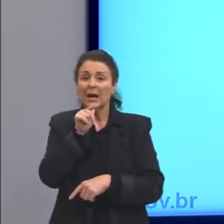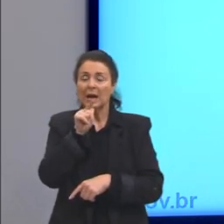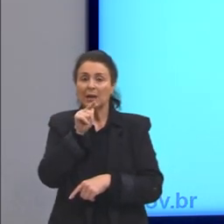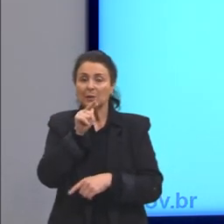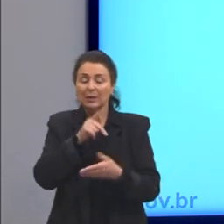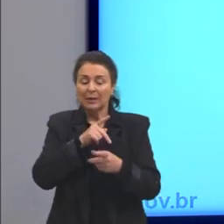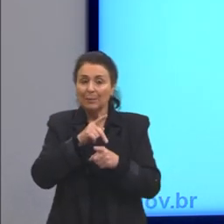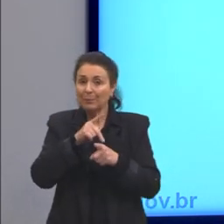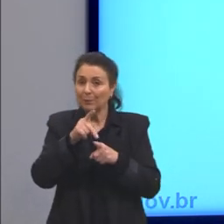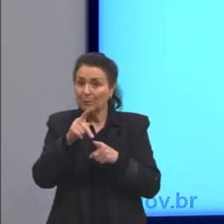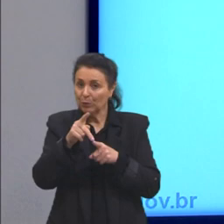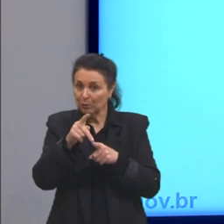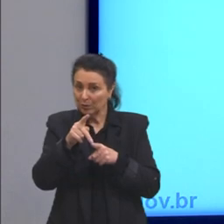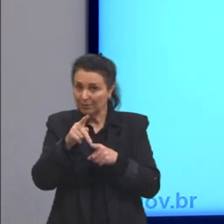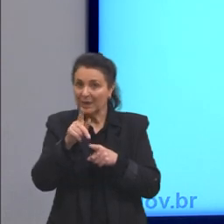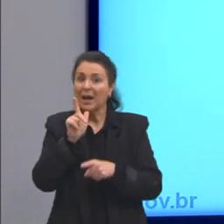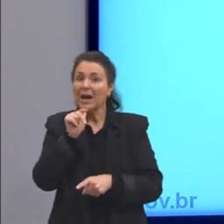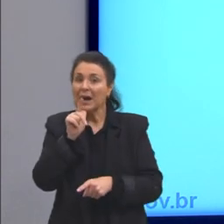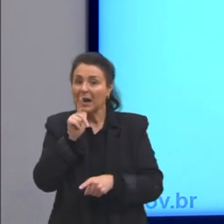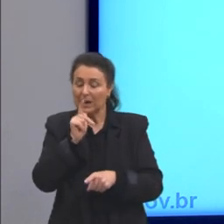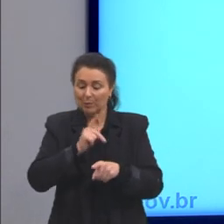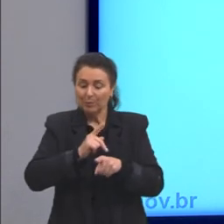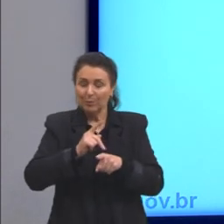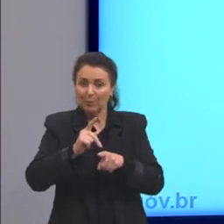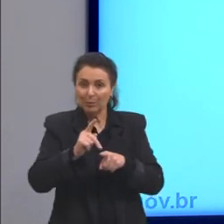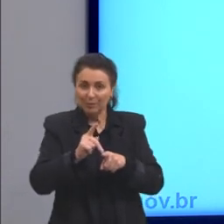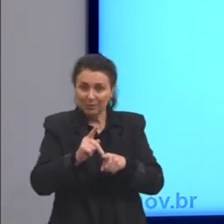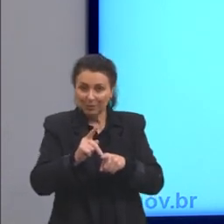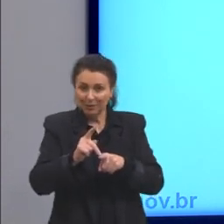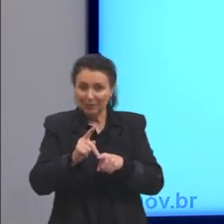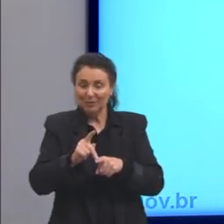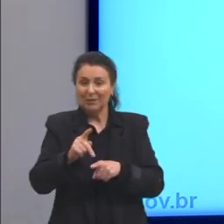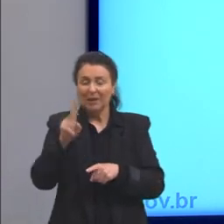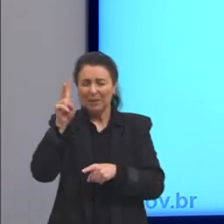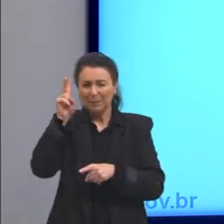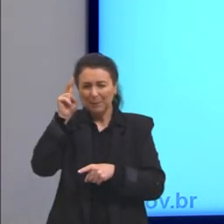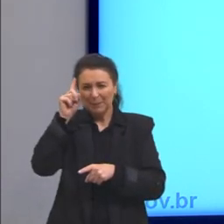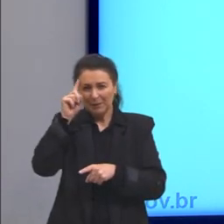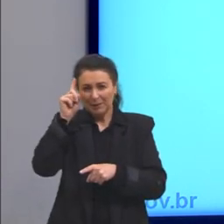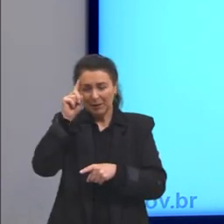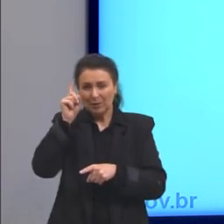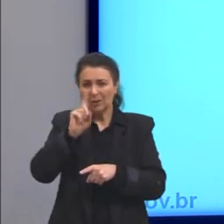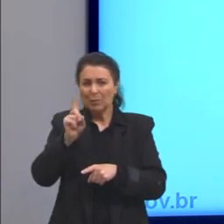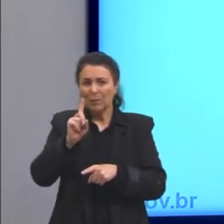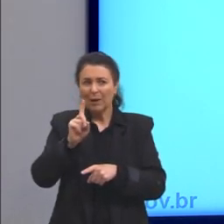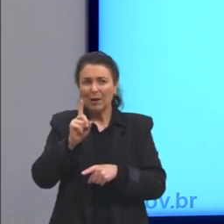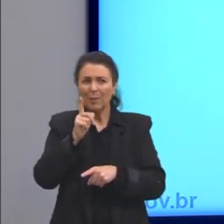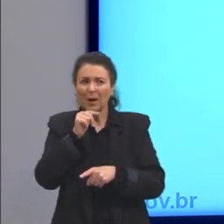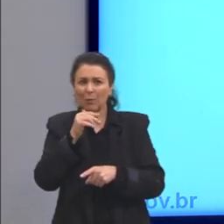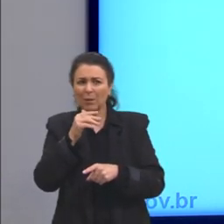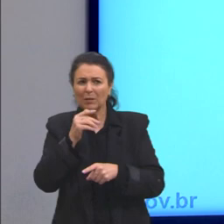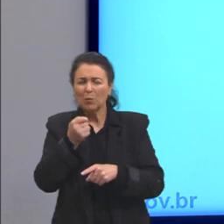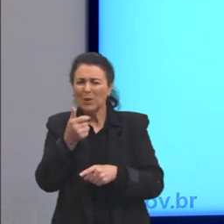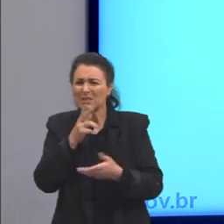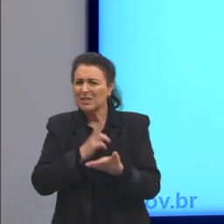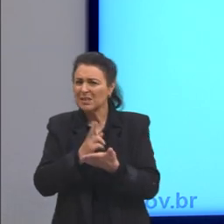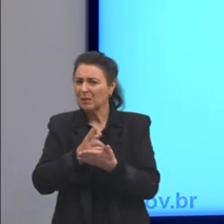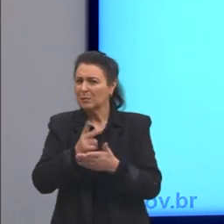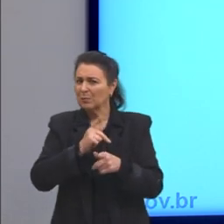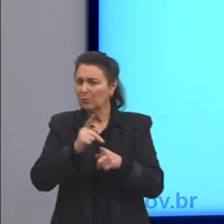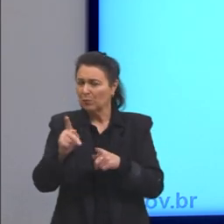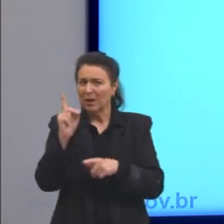puro, puro, quando a gente fala em água, geralmente, a gente nunca tem uma situação que a água é totalmente pura, é muito difícil.